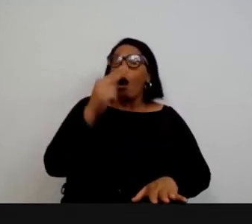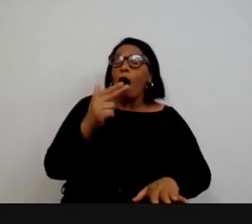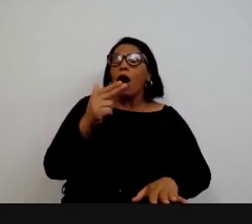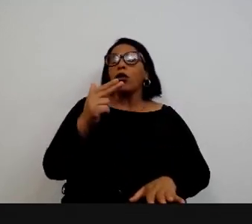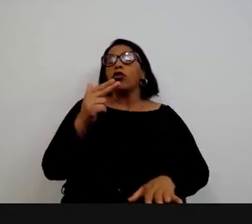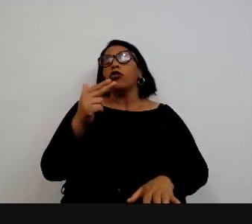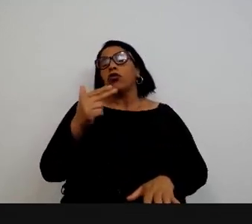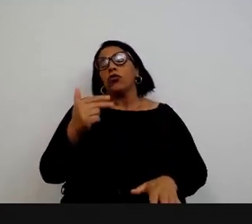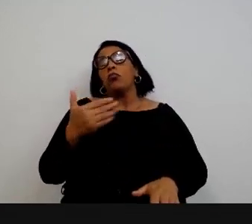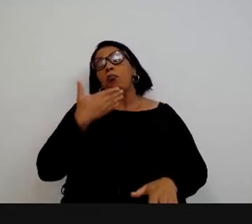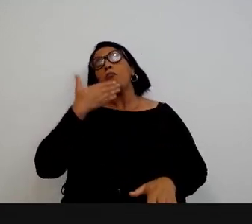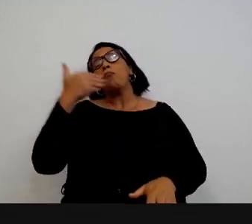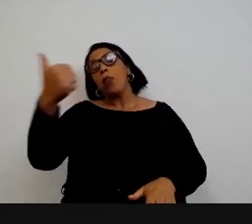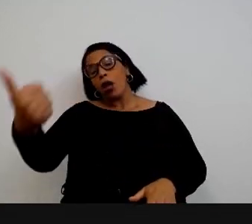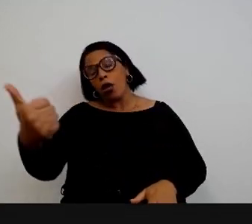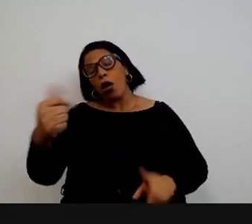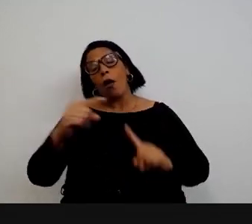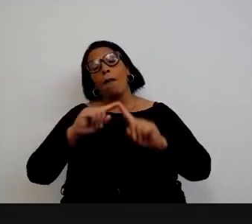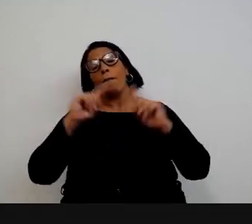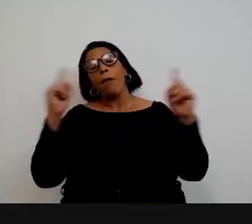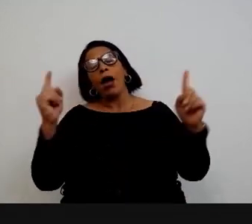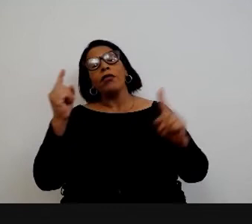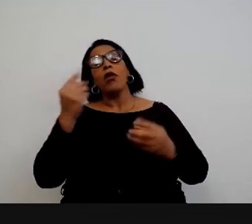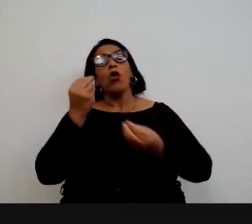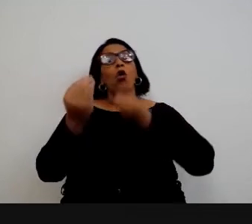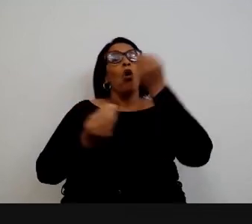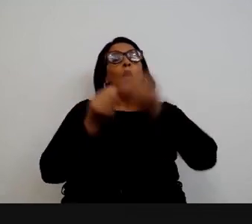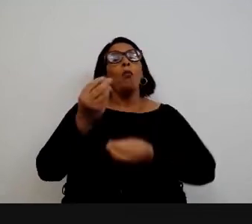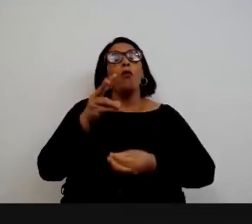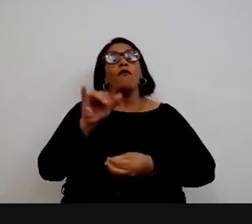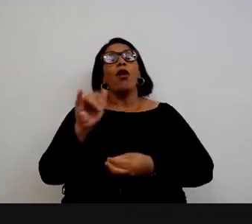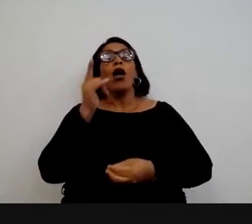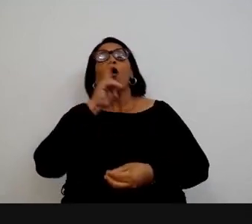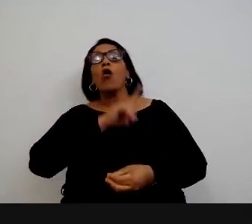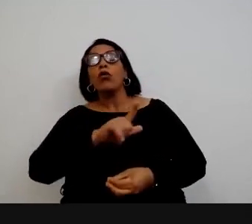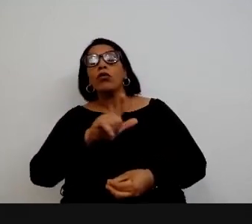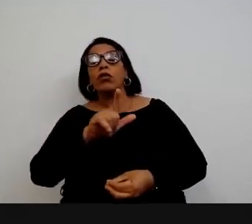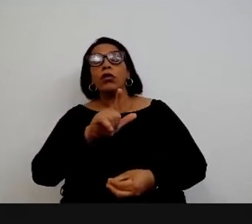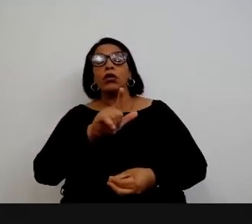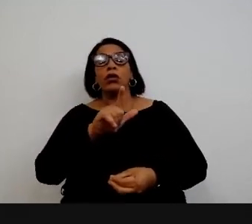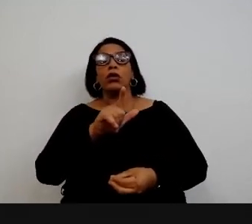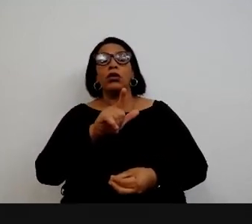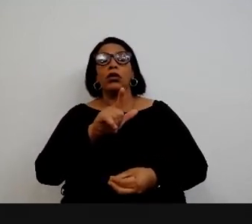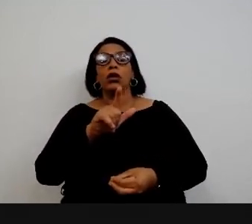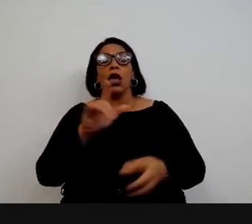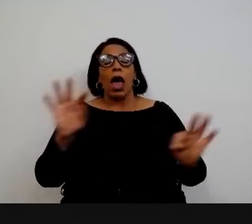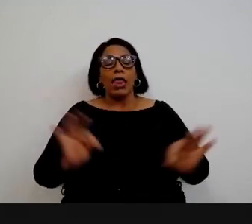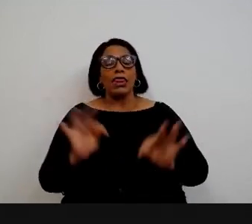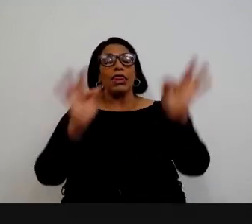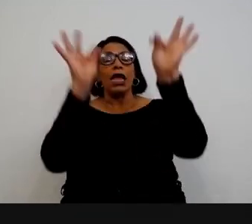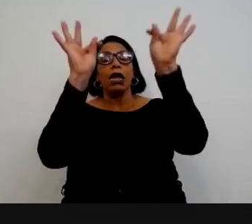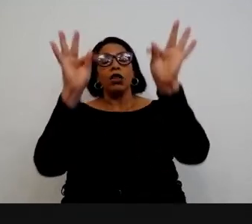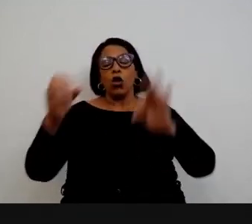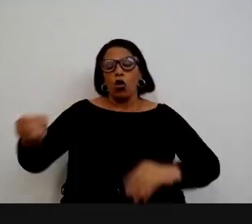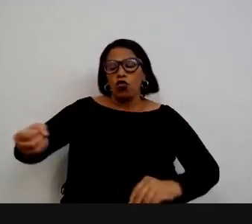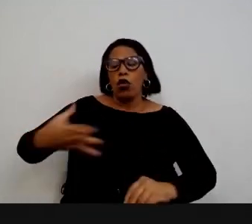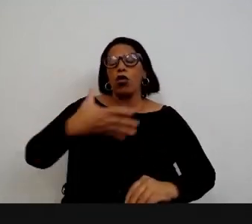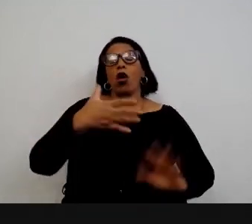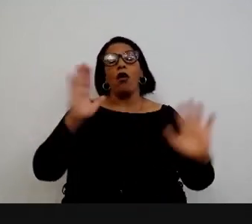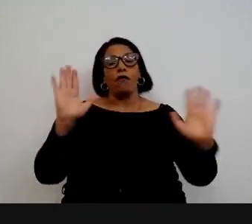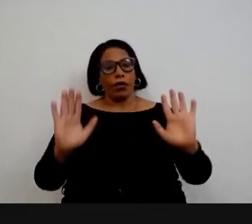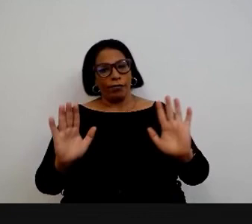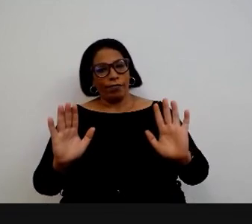resto do mundo e o outro é como que a gente vai conseguir utilizar eu acho que as transformações tecnológicas emergentes que estão vindo